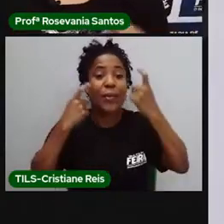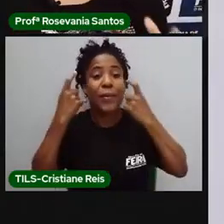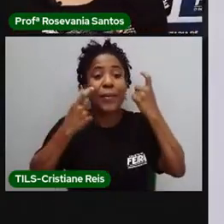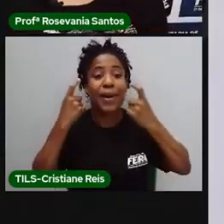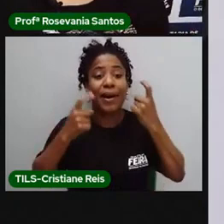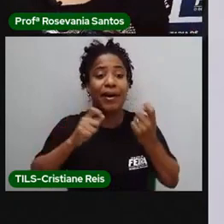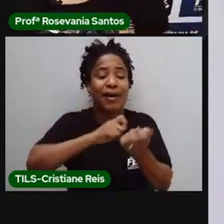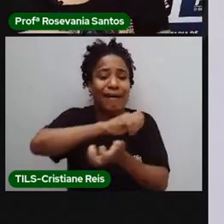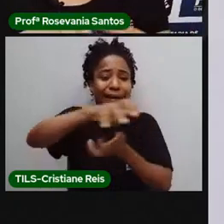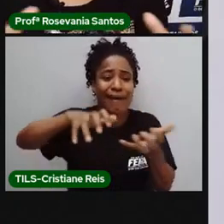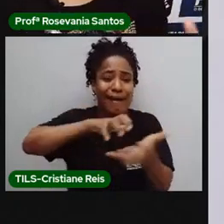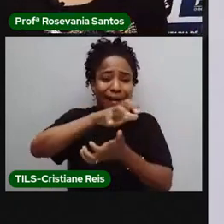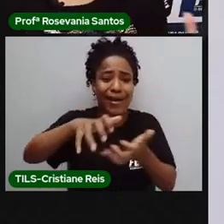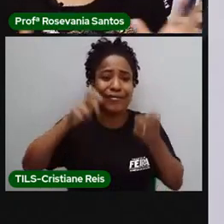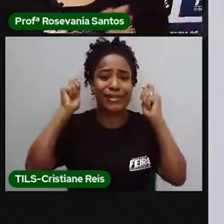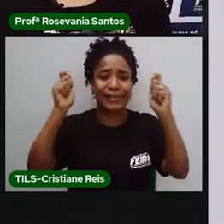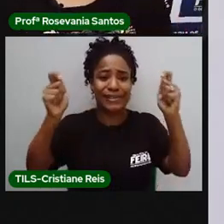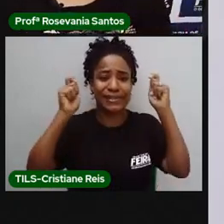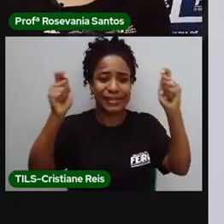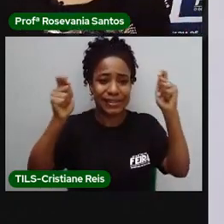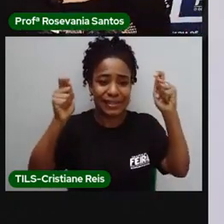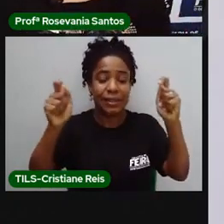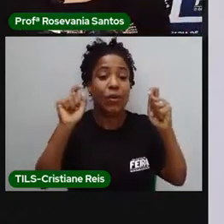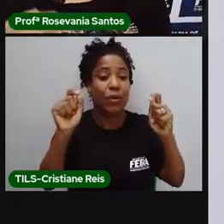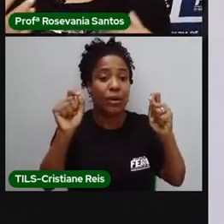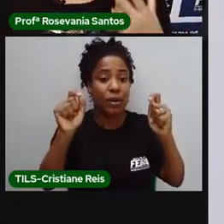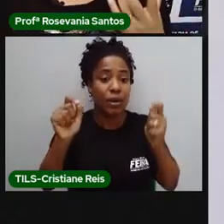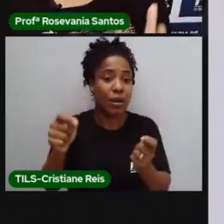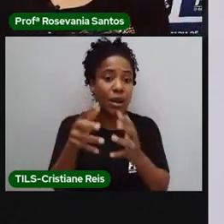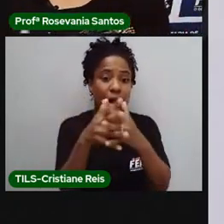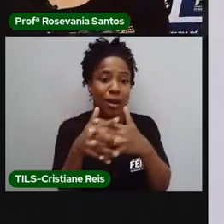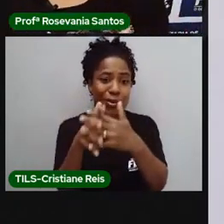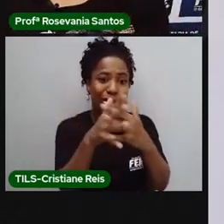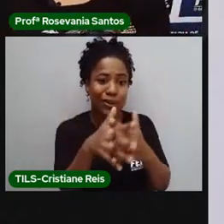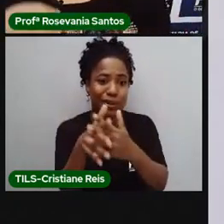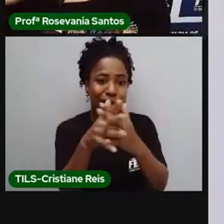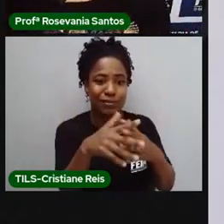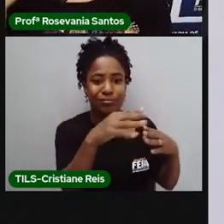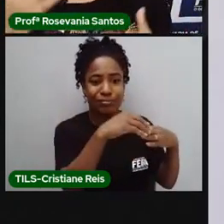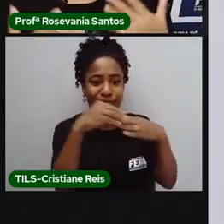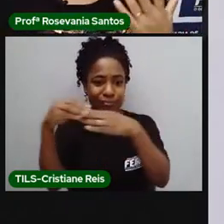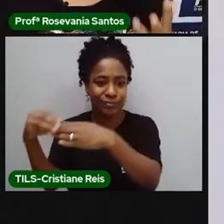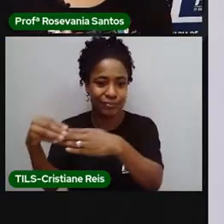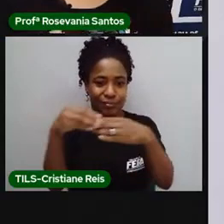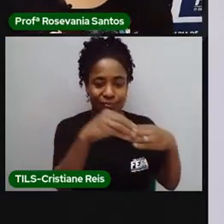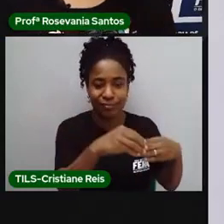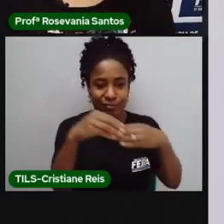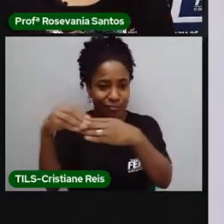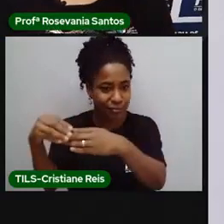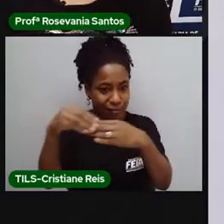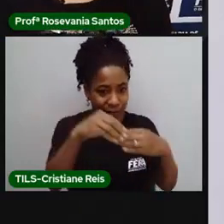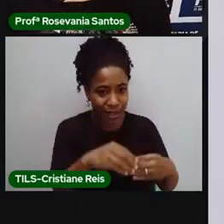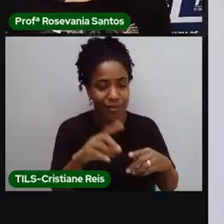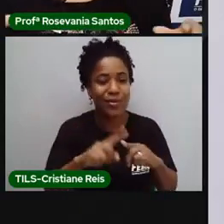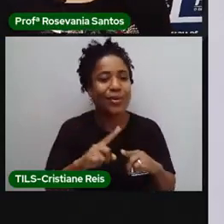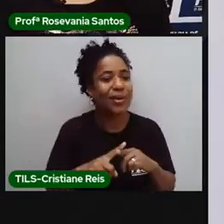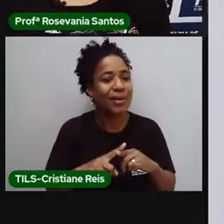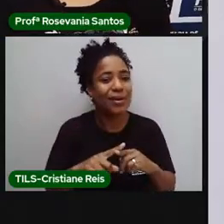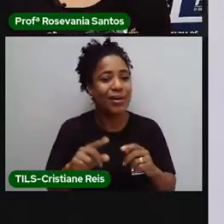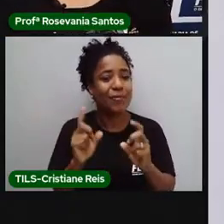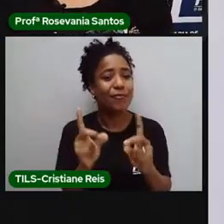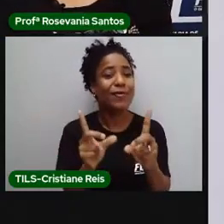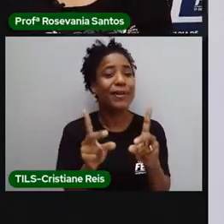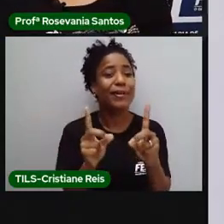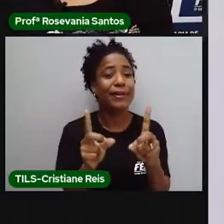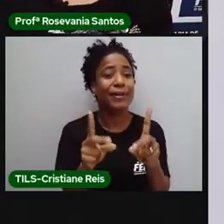exemplo. Por quê? Porque trava todos os setores. O comércio, ele fica desabastecido, o preço das mercadorias aumenta. Então, ele